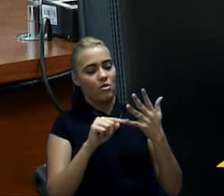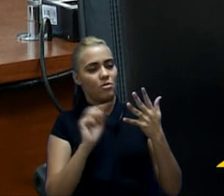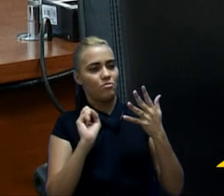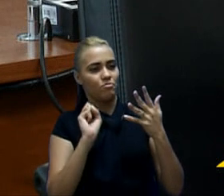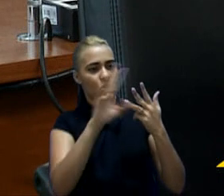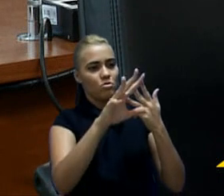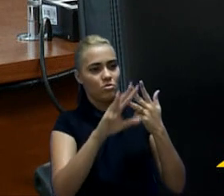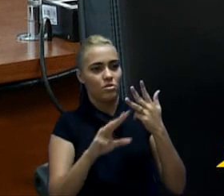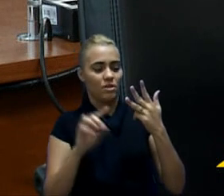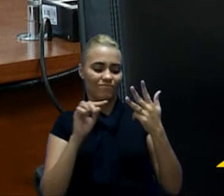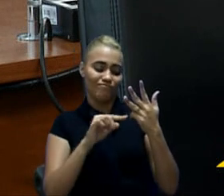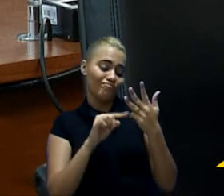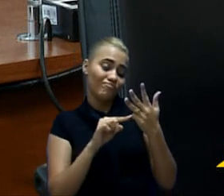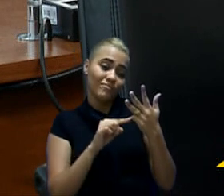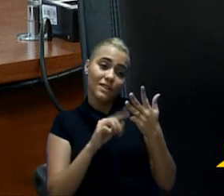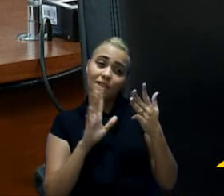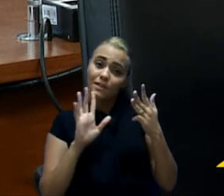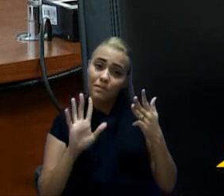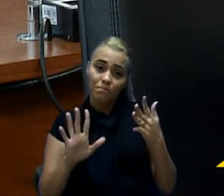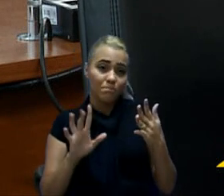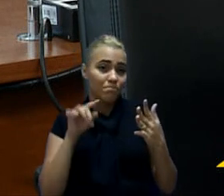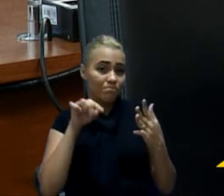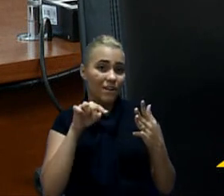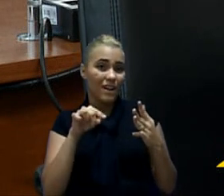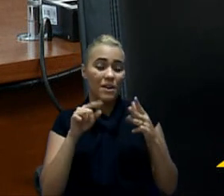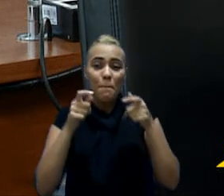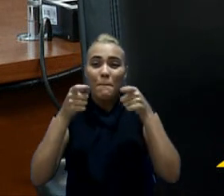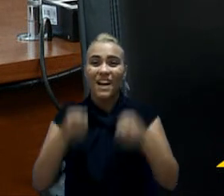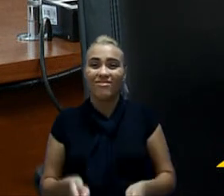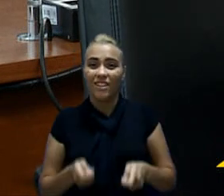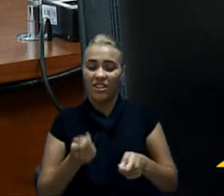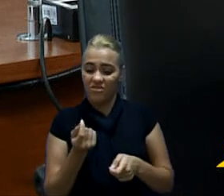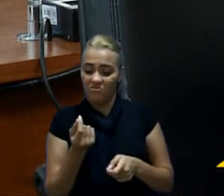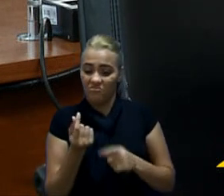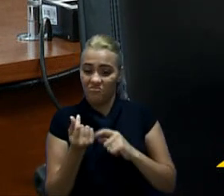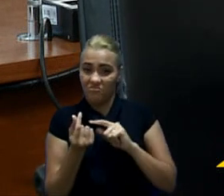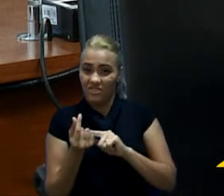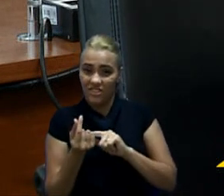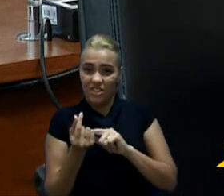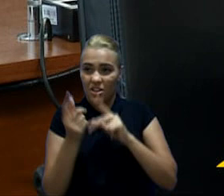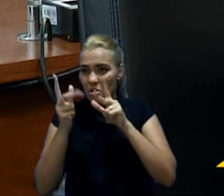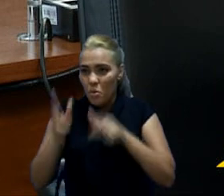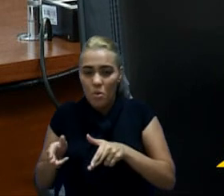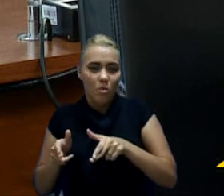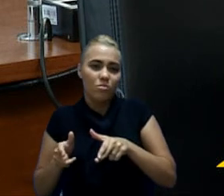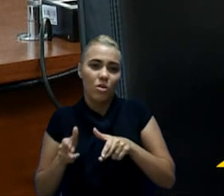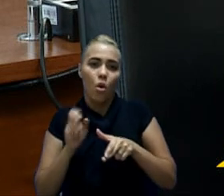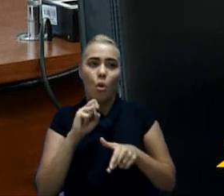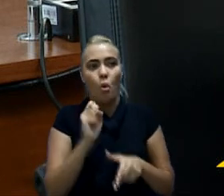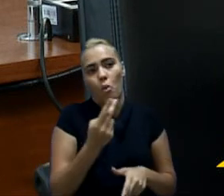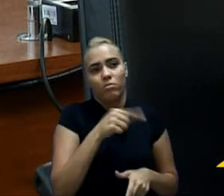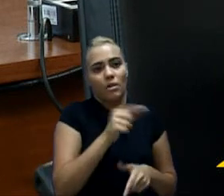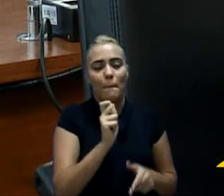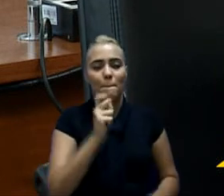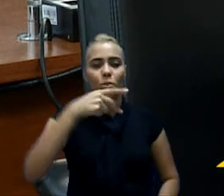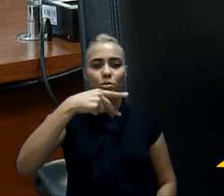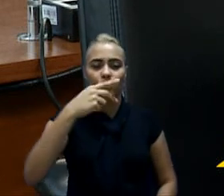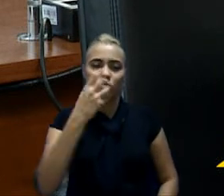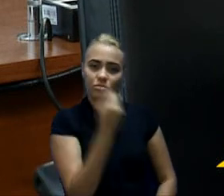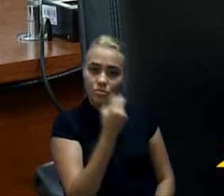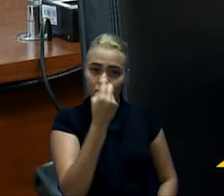dentro dessa questão de manter o que estava. Se há uma exoneração ou é aposentado por algum motivo, ele deixa.